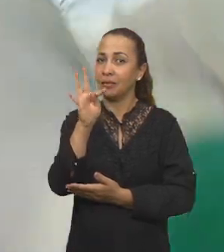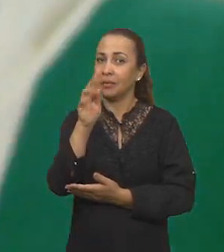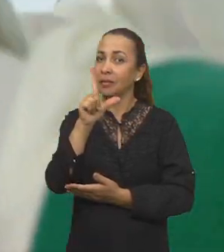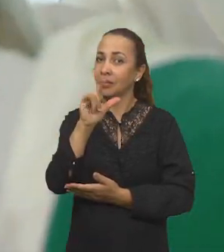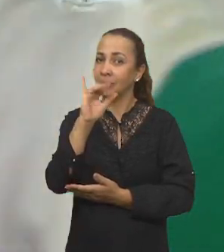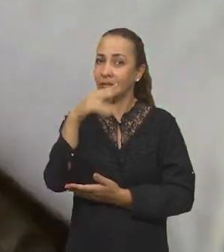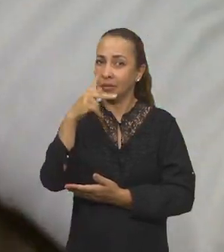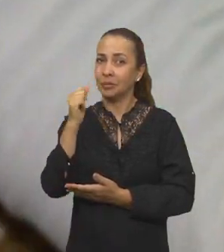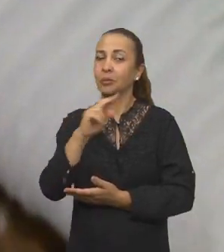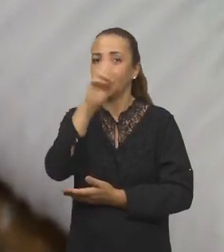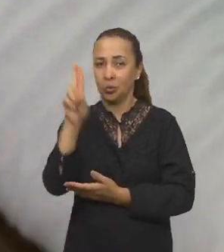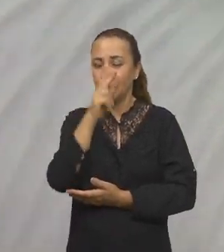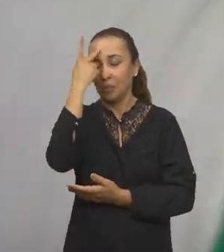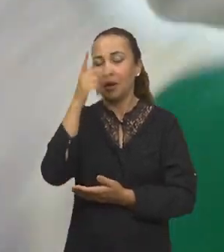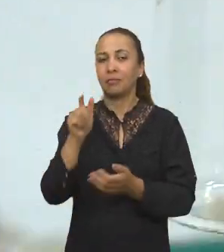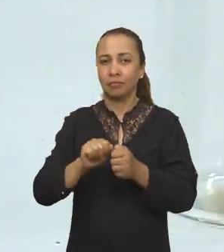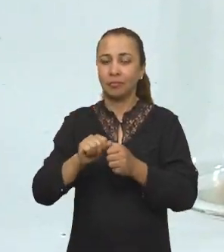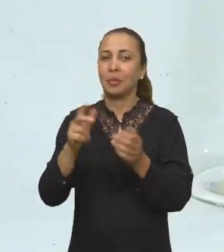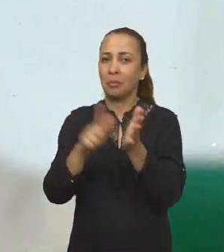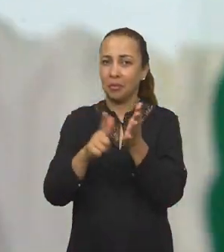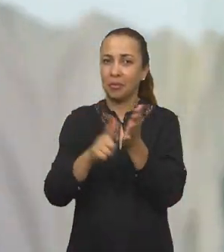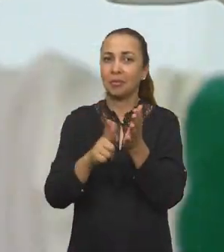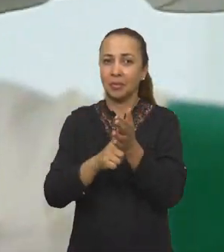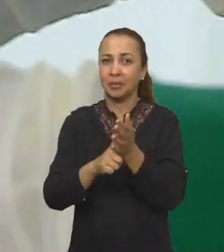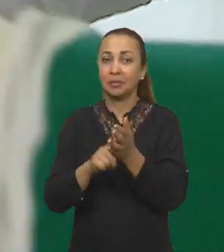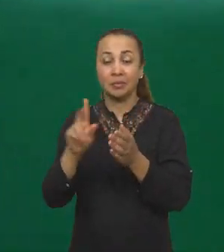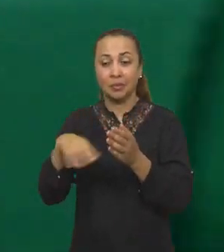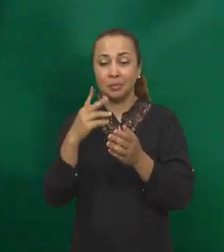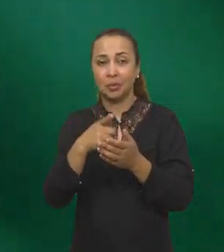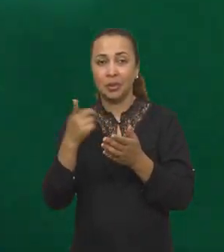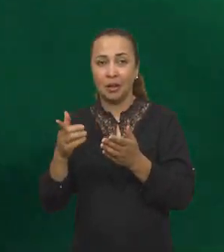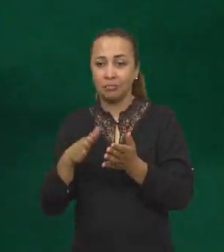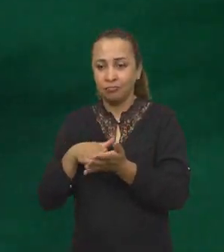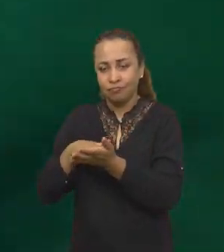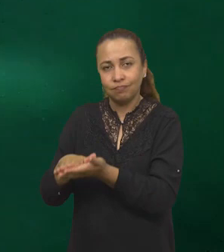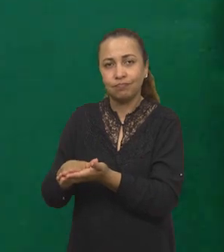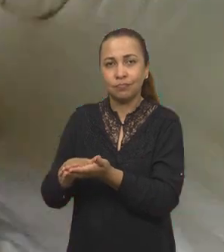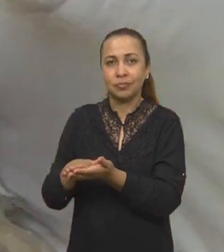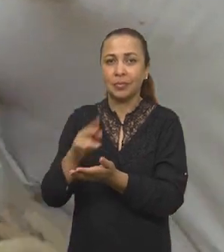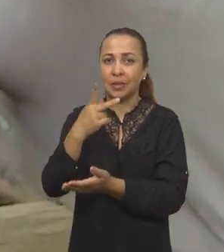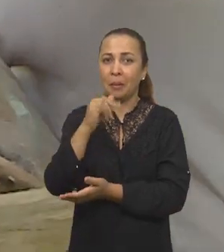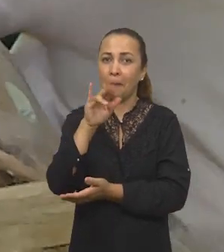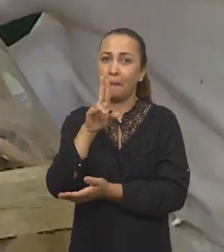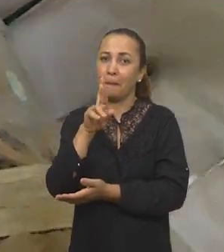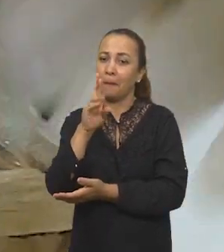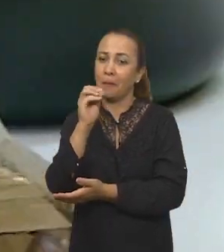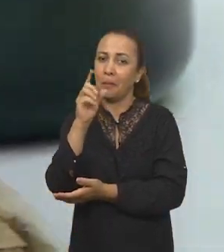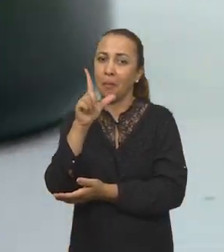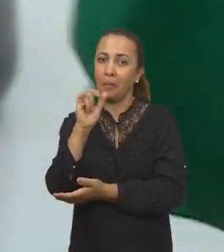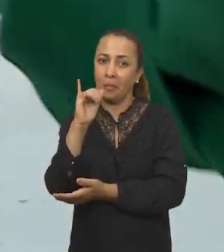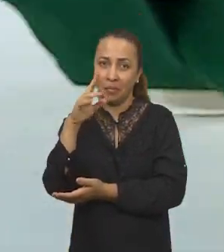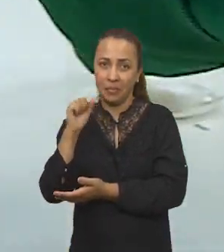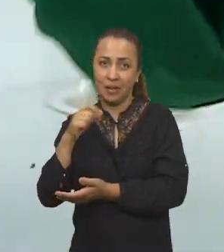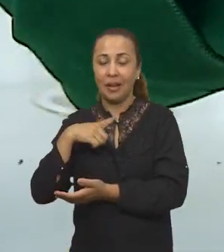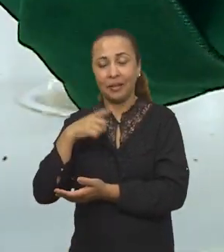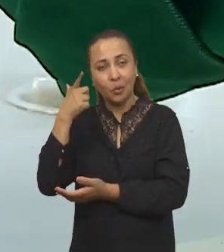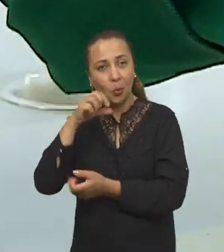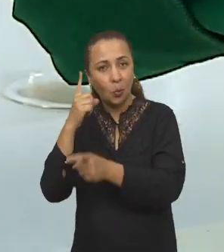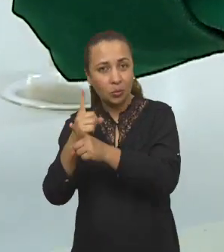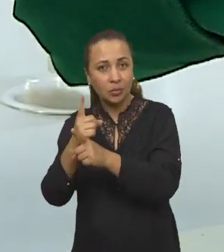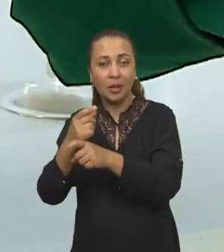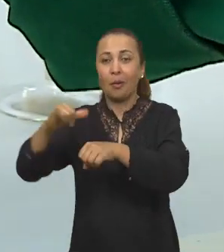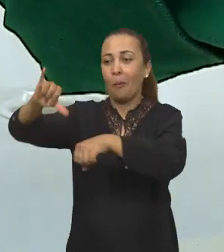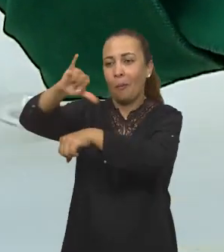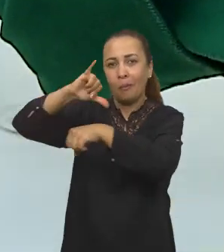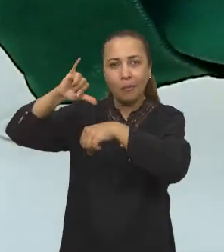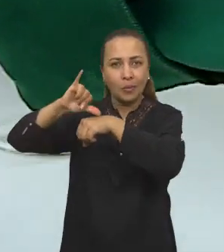muito utilizado aí na indústria do papel e salve rosa. E quando a gente submete essa amostra a um processo de pirólise, a gente obtém esse óleo,